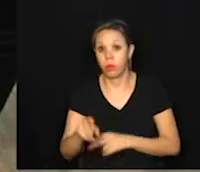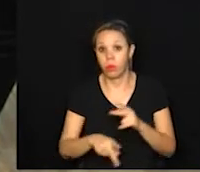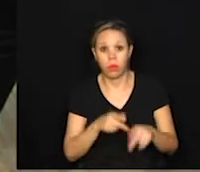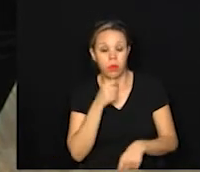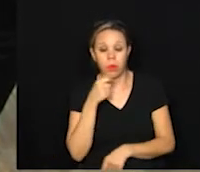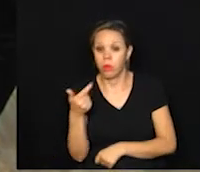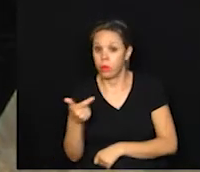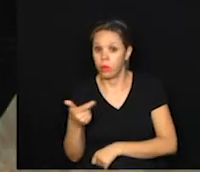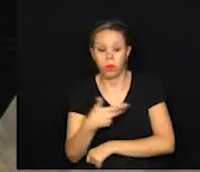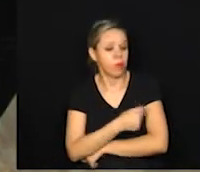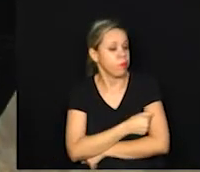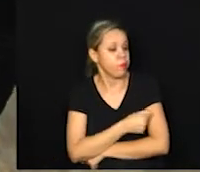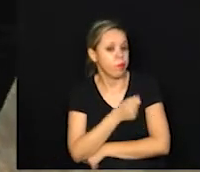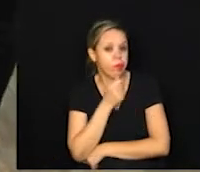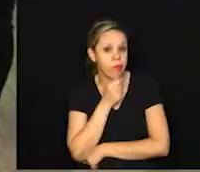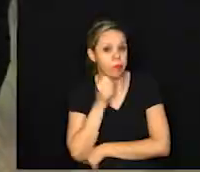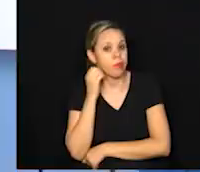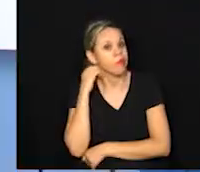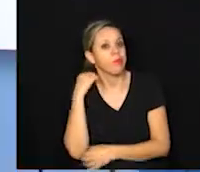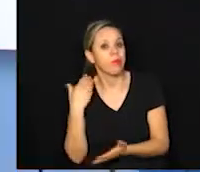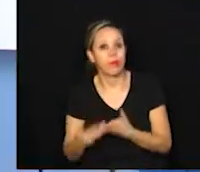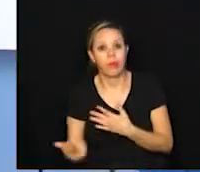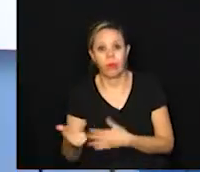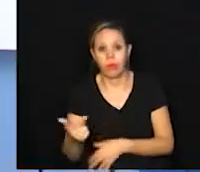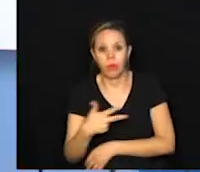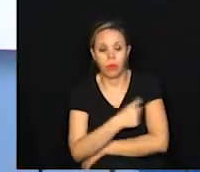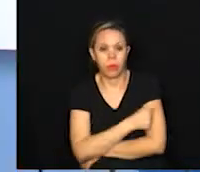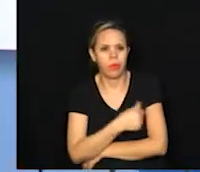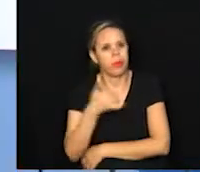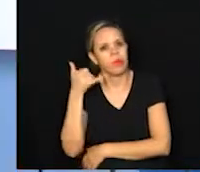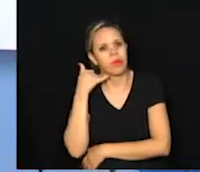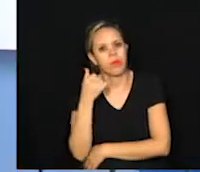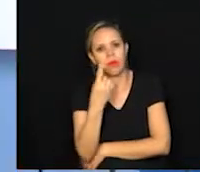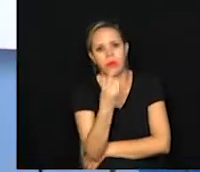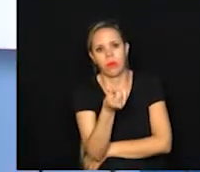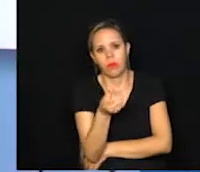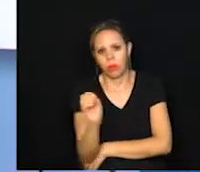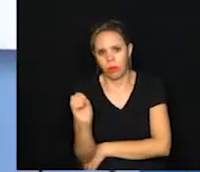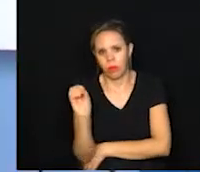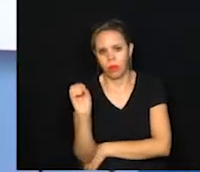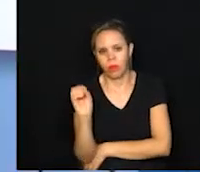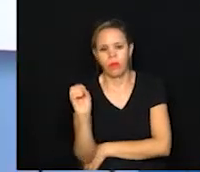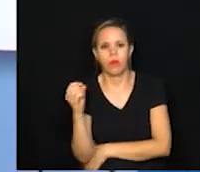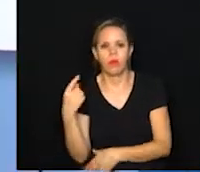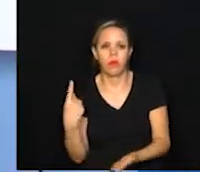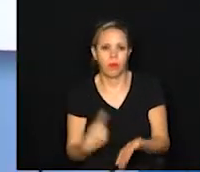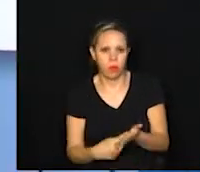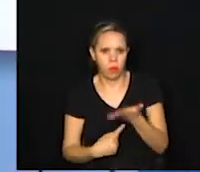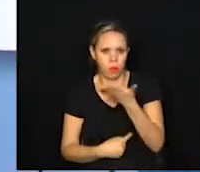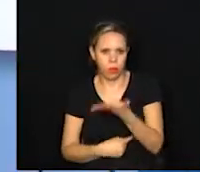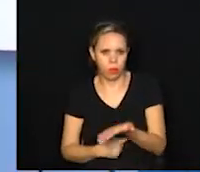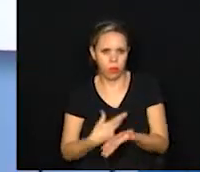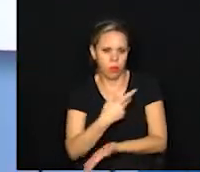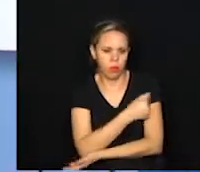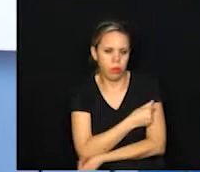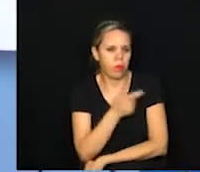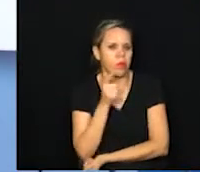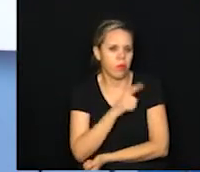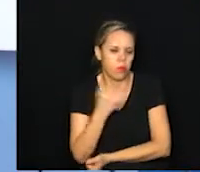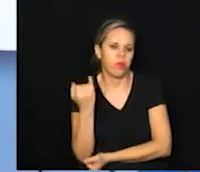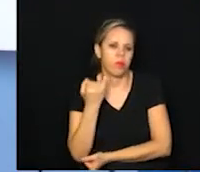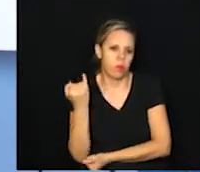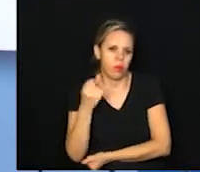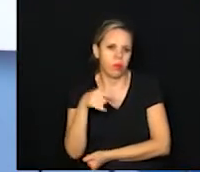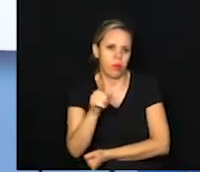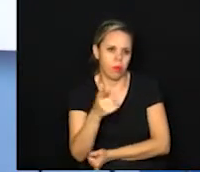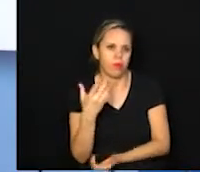não tomaram a segunda dose. Perdeu a segunda dose? Liga no Meia Zero, reagende essa vacinação porque é importante